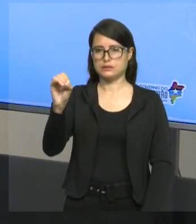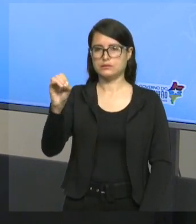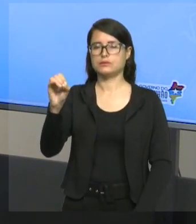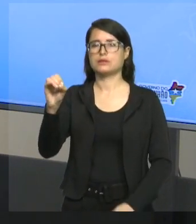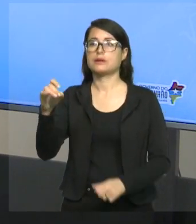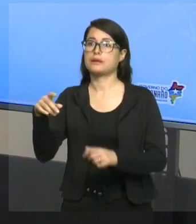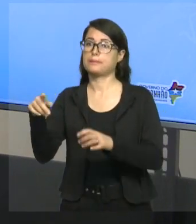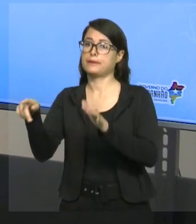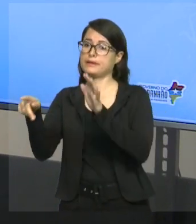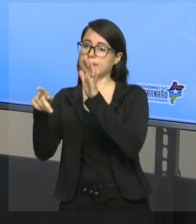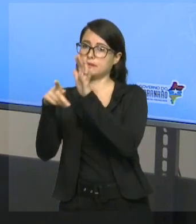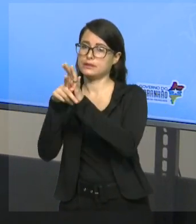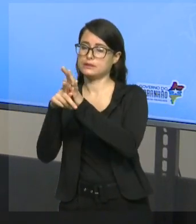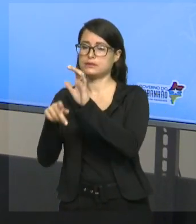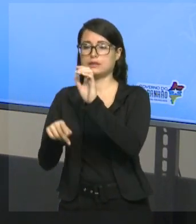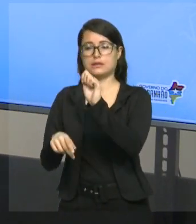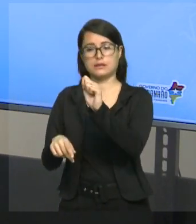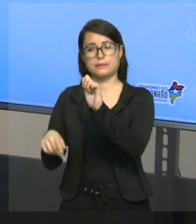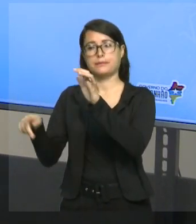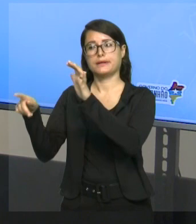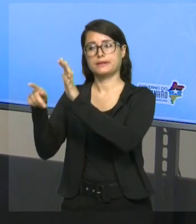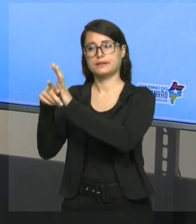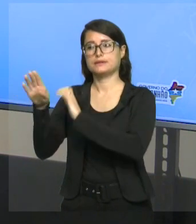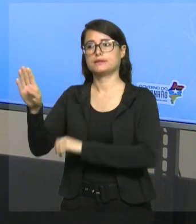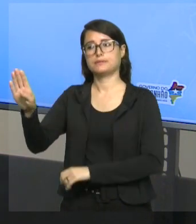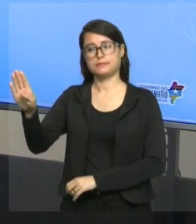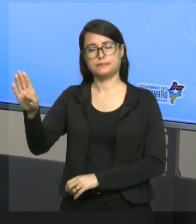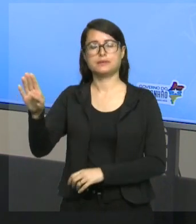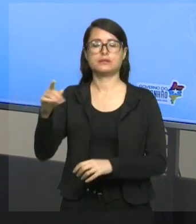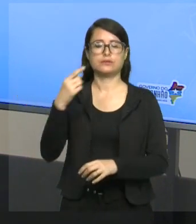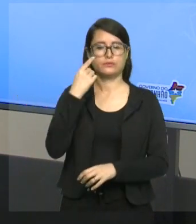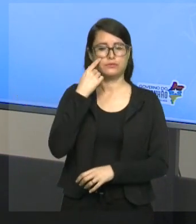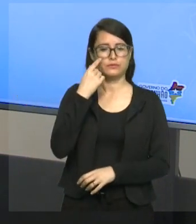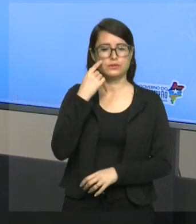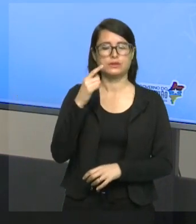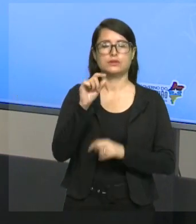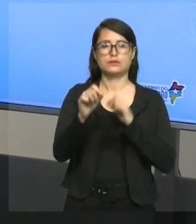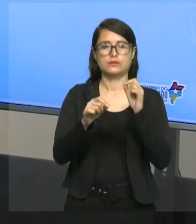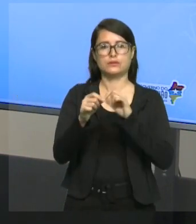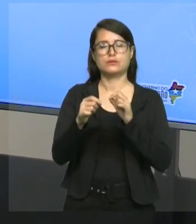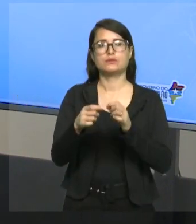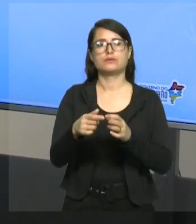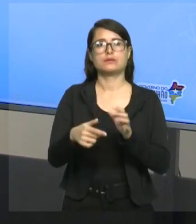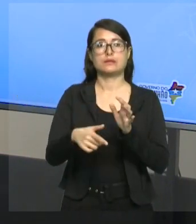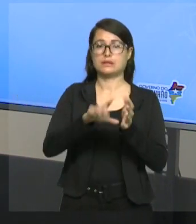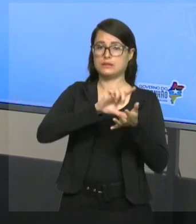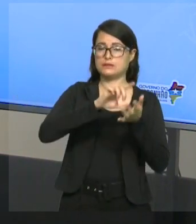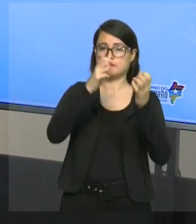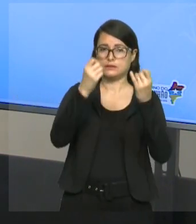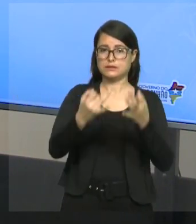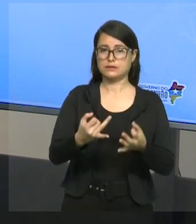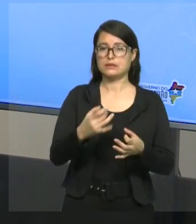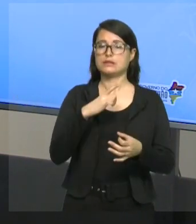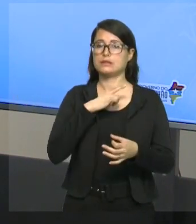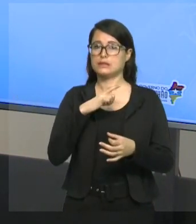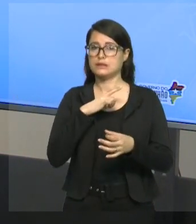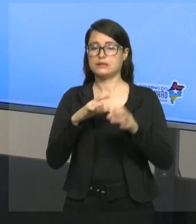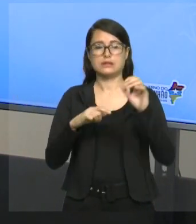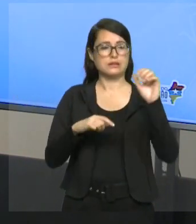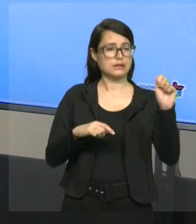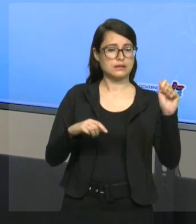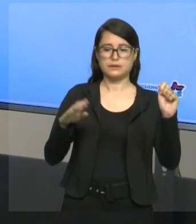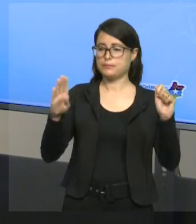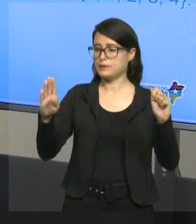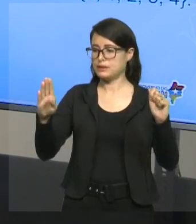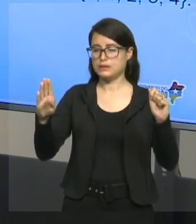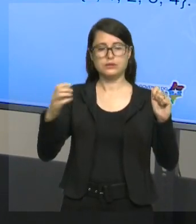quanto ao conjunto B. E você viu no exemplo anterior que existiam elementos que estavam em A e em B ao mesmo tempo.